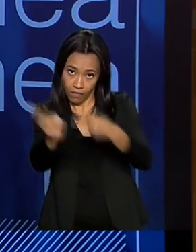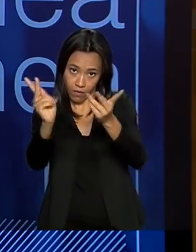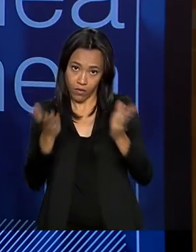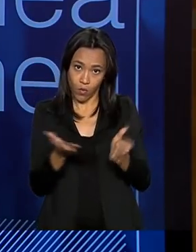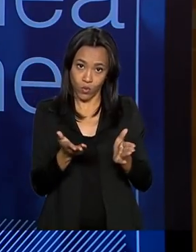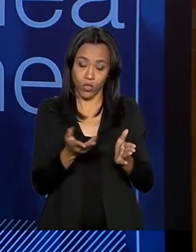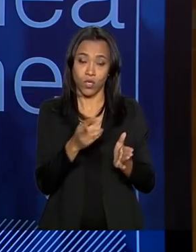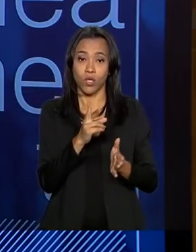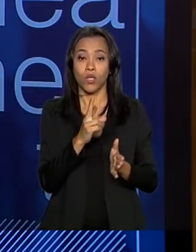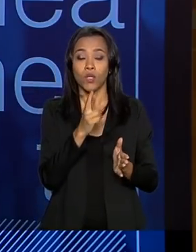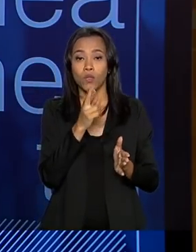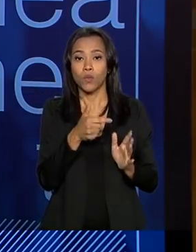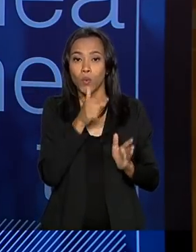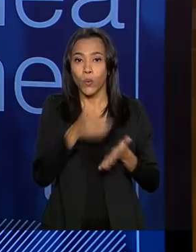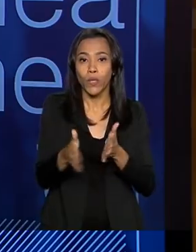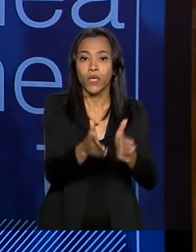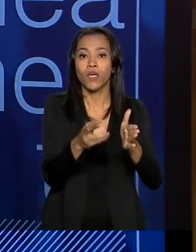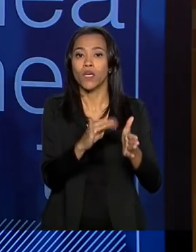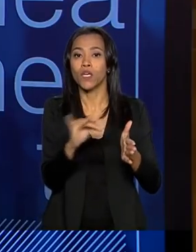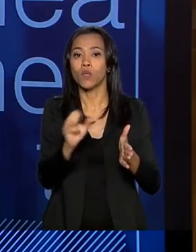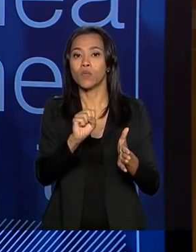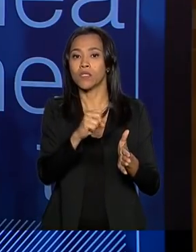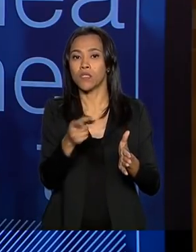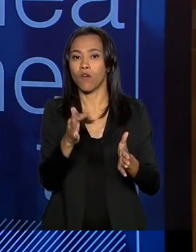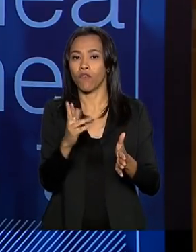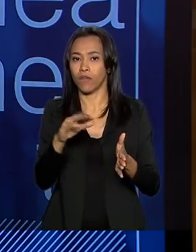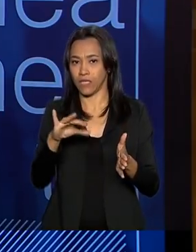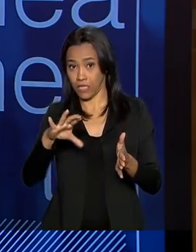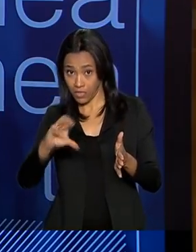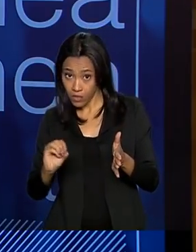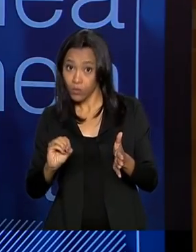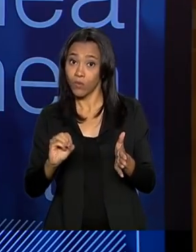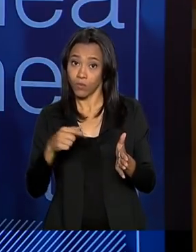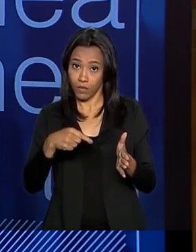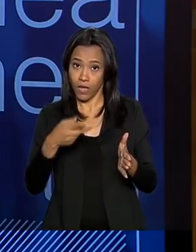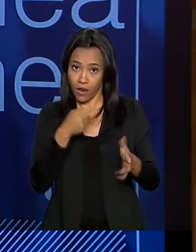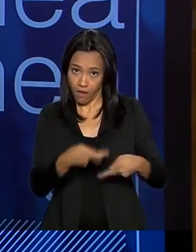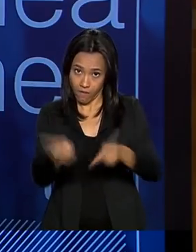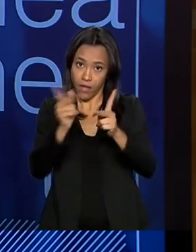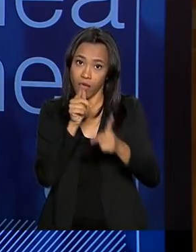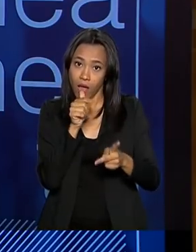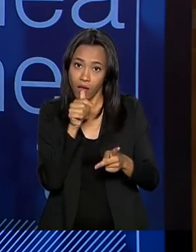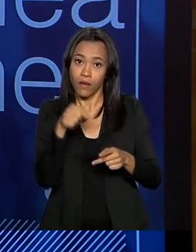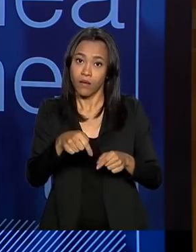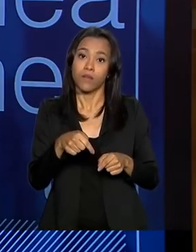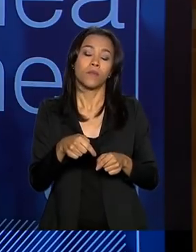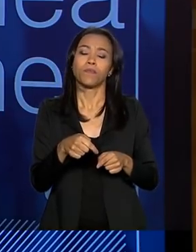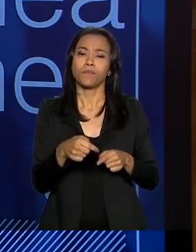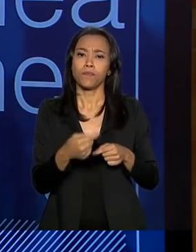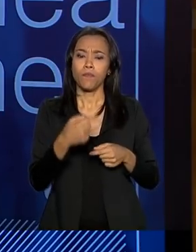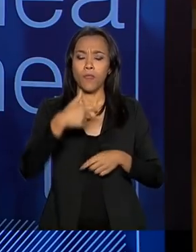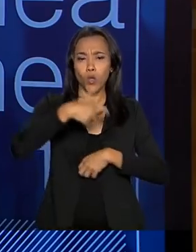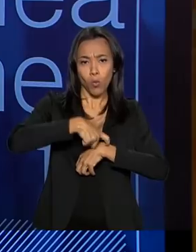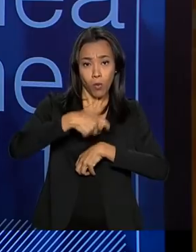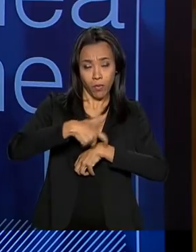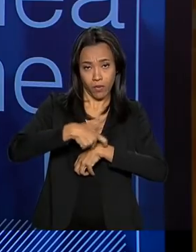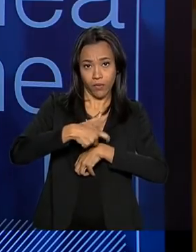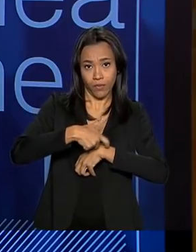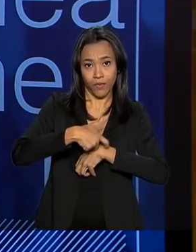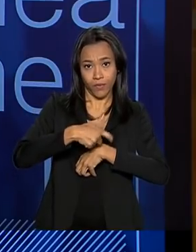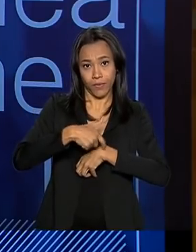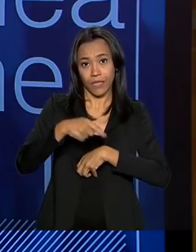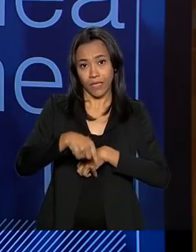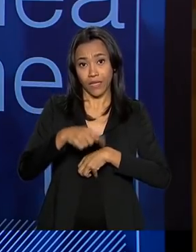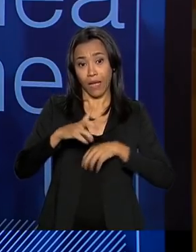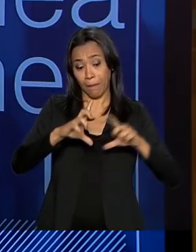hoje, com o eixo leste em operação, é de 4 metros cúbicos por segundo. A vazão do Rio São Francisco, no momento que está realmente com